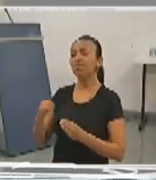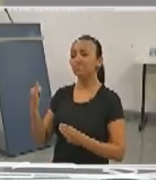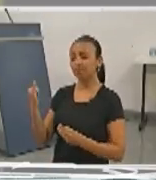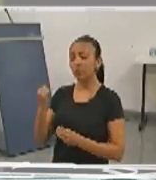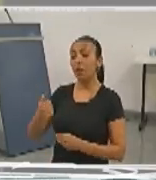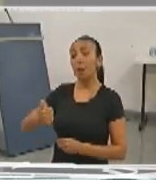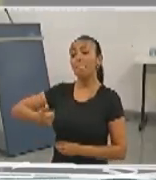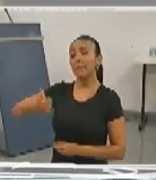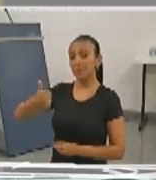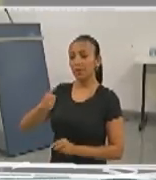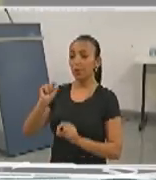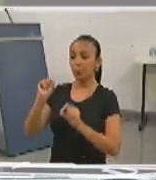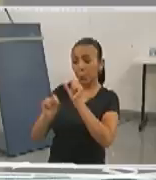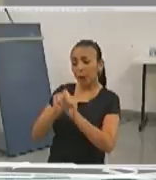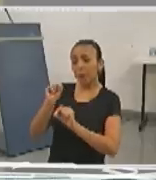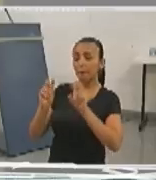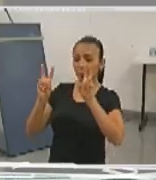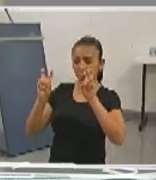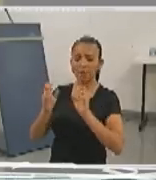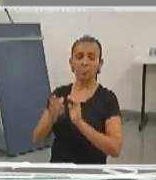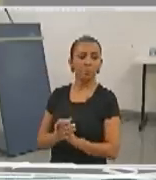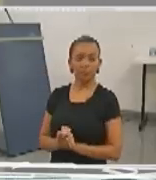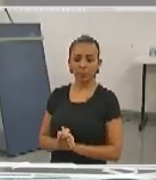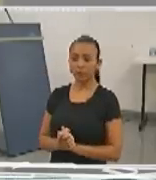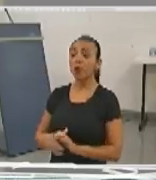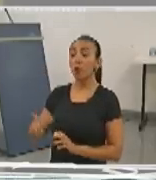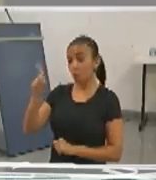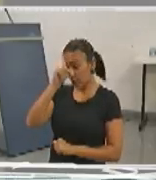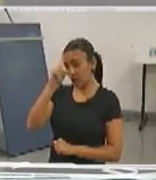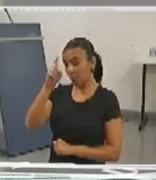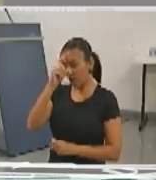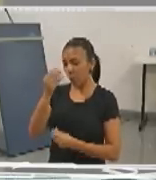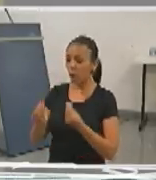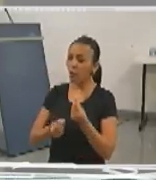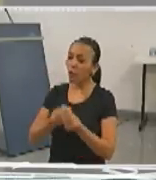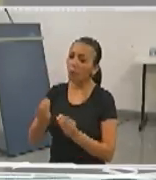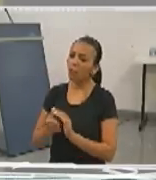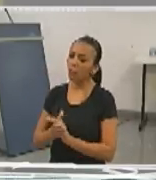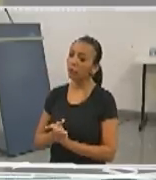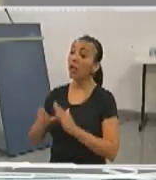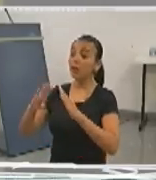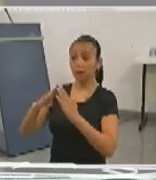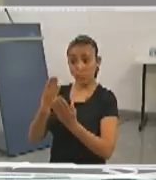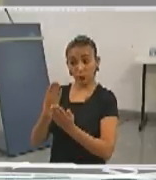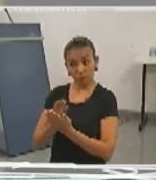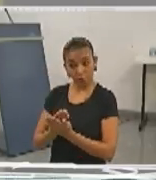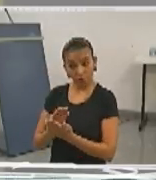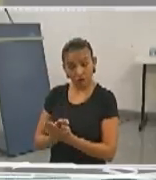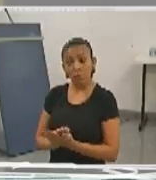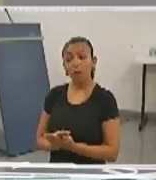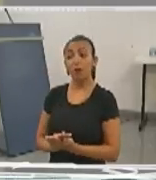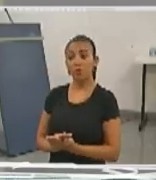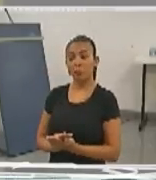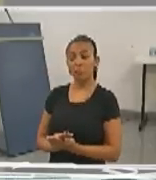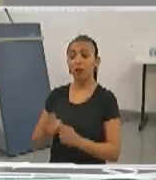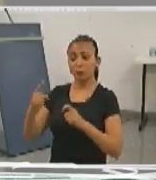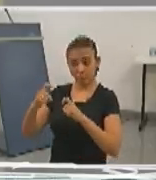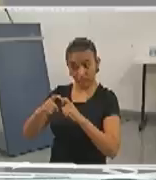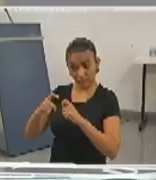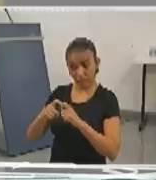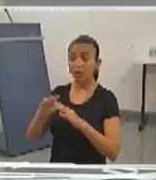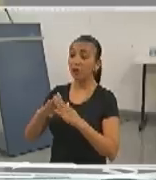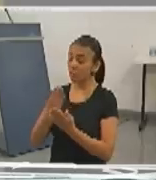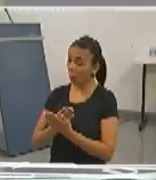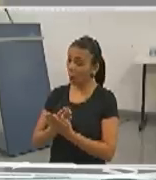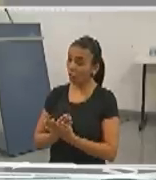Primeiramente, em relação ao hospital como uma escola, uma escola de medicina, uma escola da